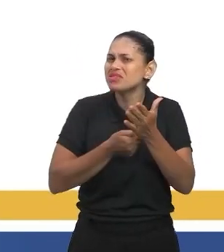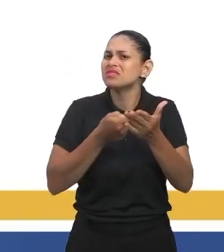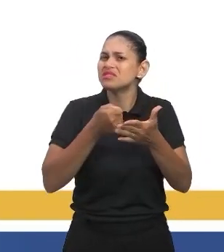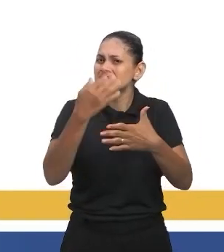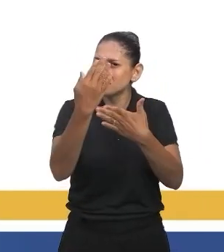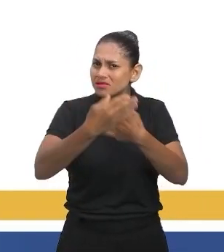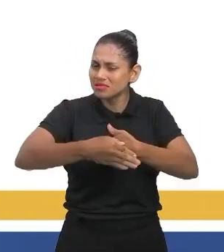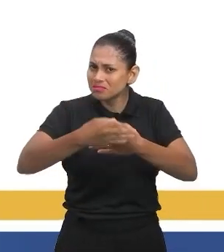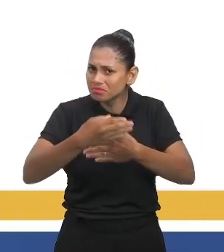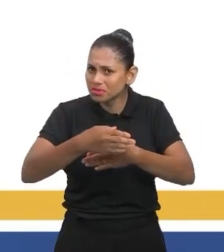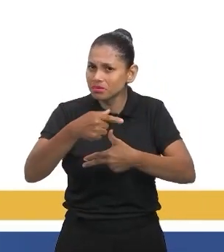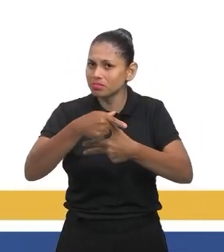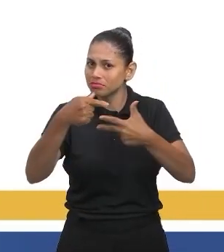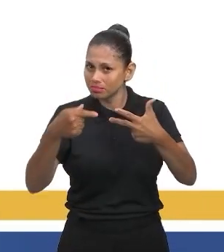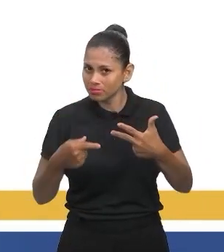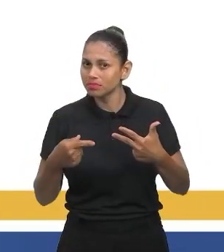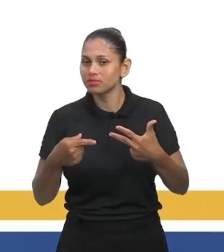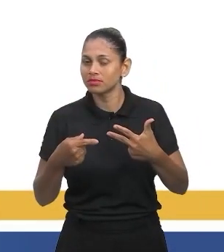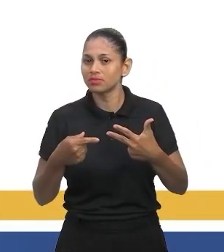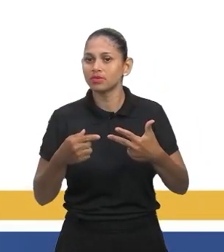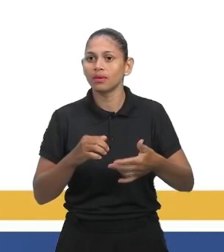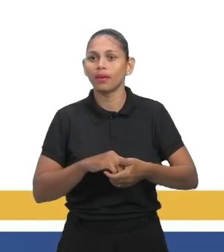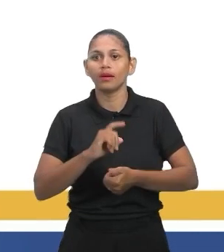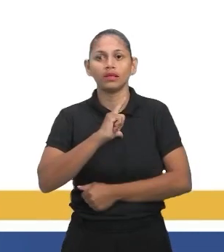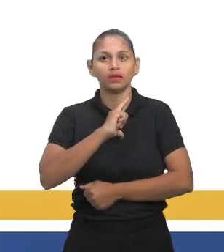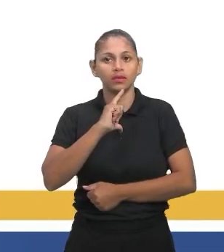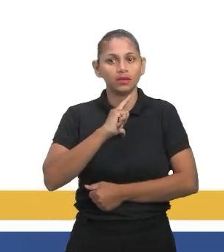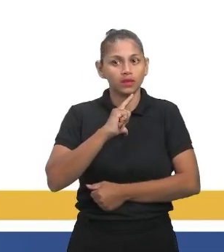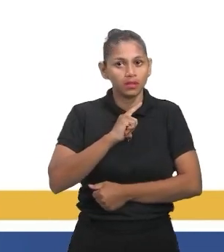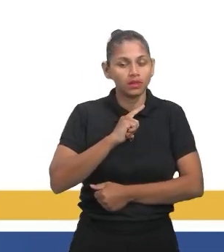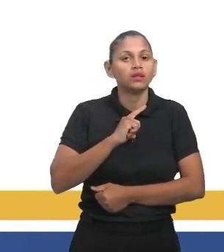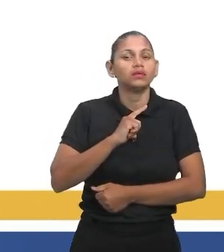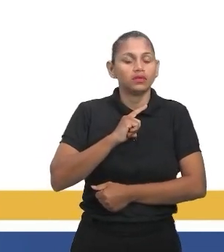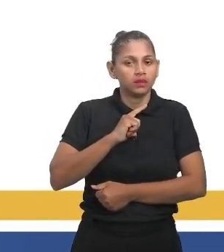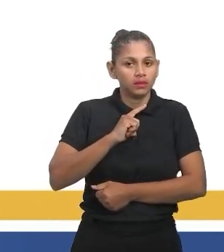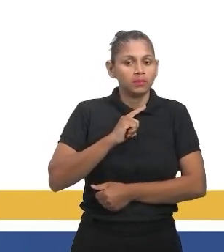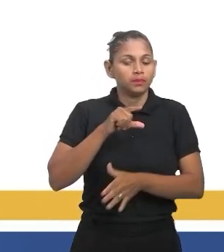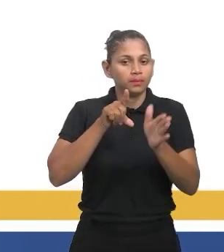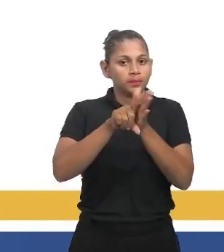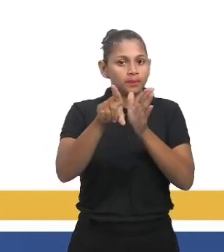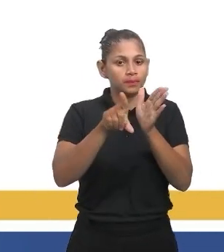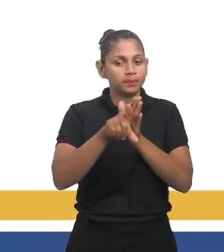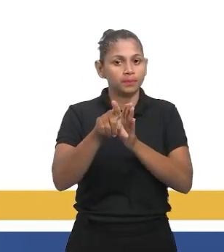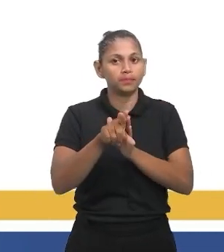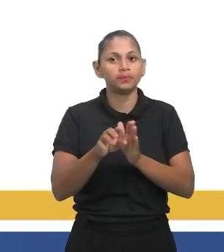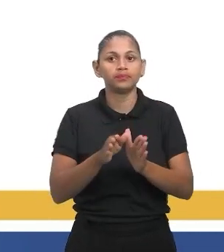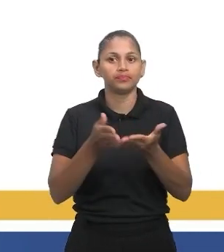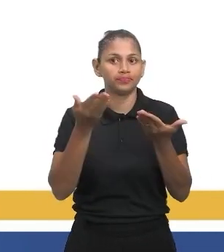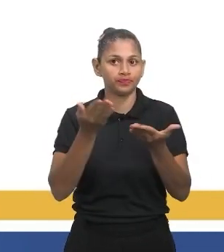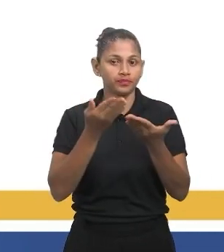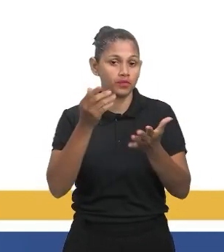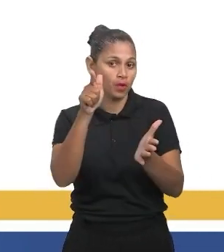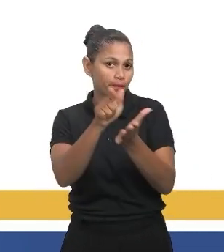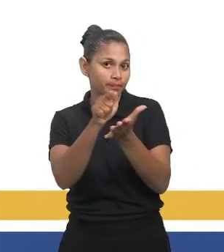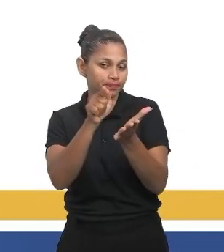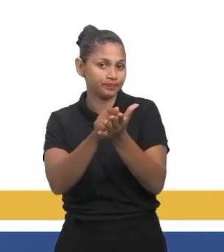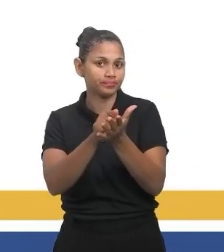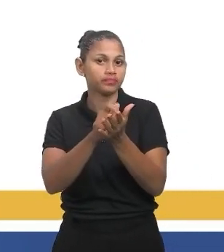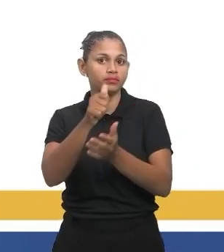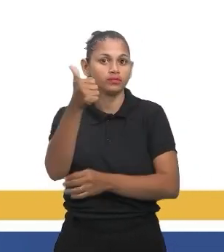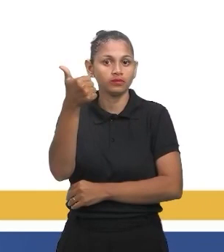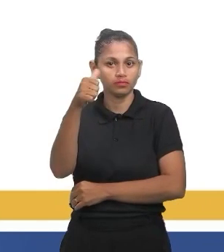no Enem, tá? Trazendo aqui, temos aqui uma questão do livro Resolva o Enem 1, tá? Página 178,